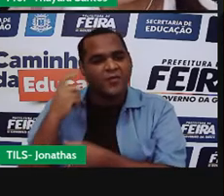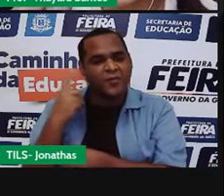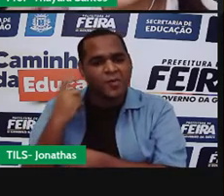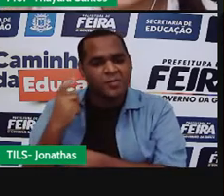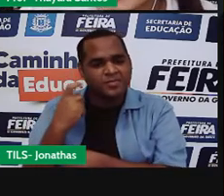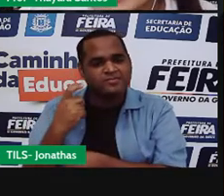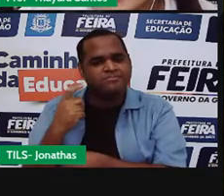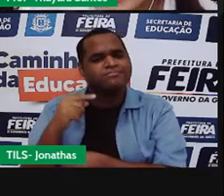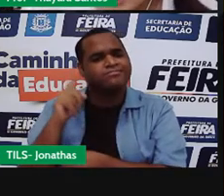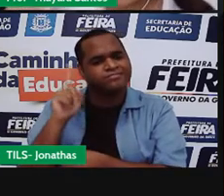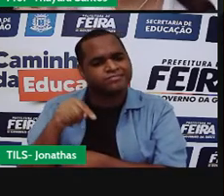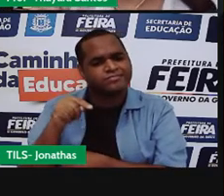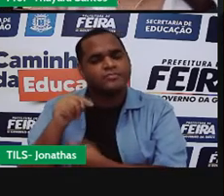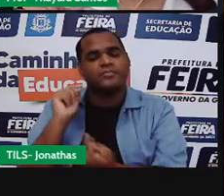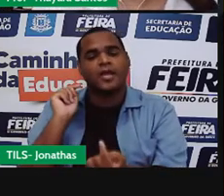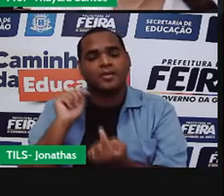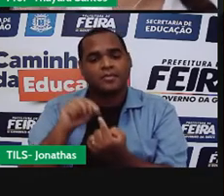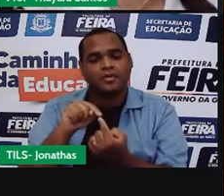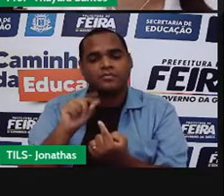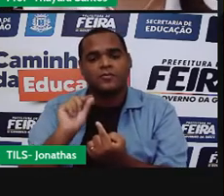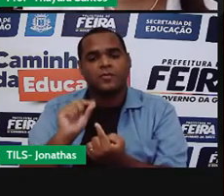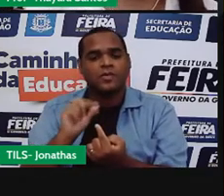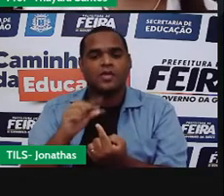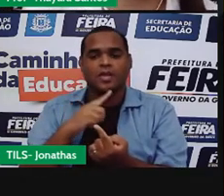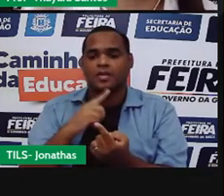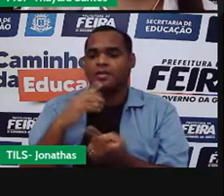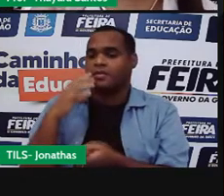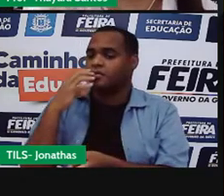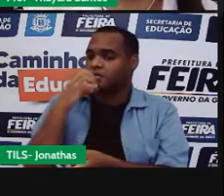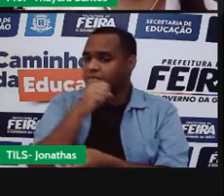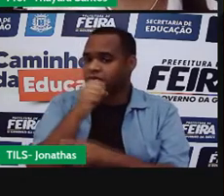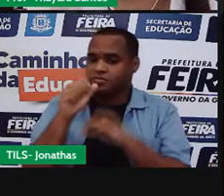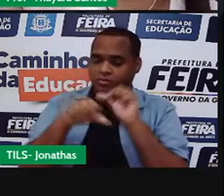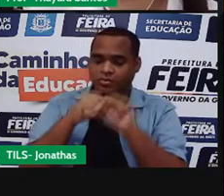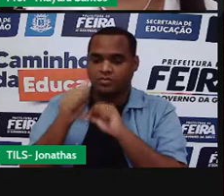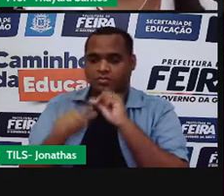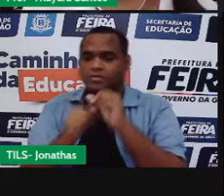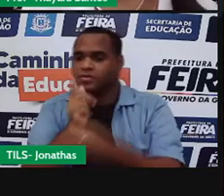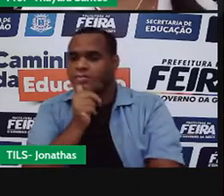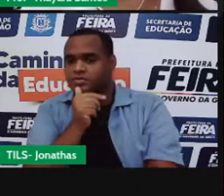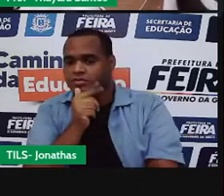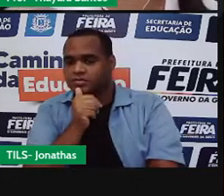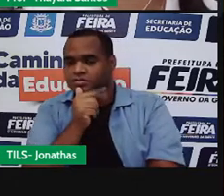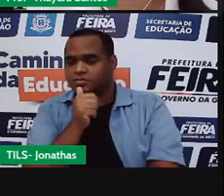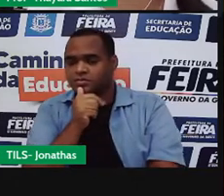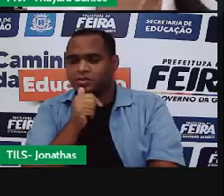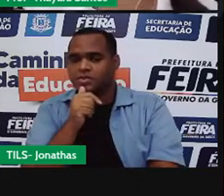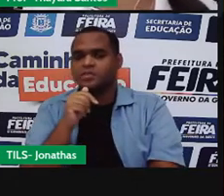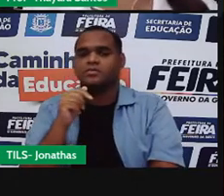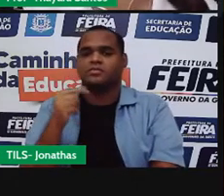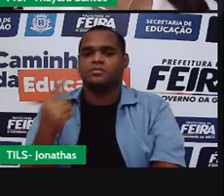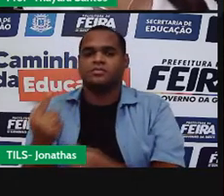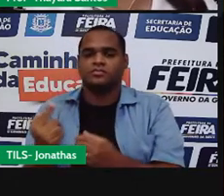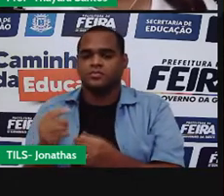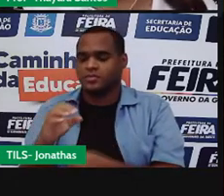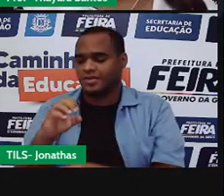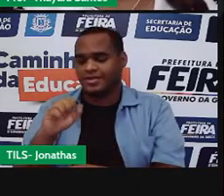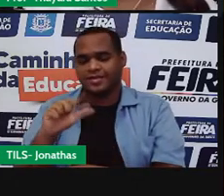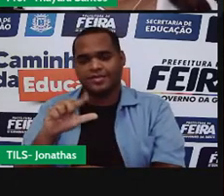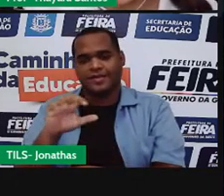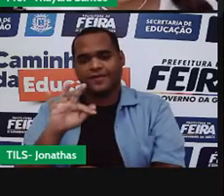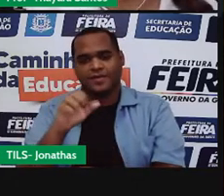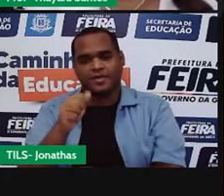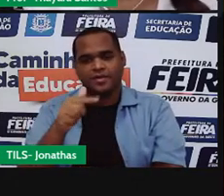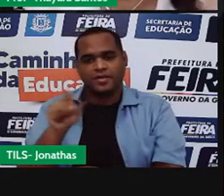Aquele barulhinho ali é porque ela passou muito rápido do estado líquido para o estado gasoso. Então, aconteceu o a gente chama de calefação.